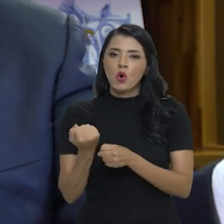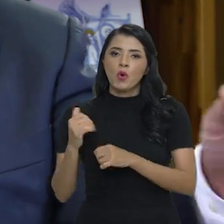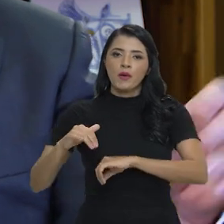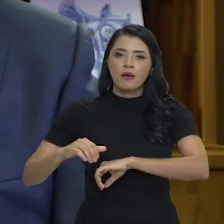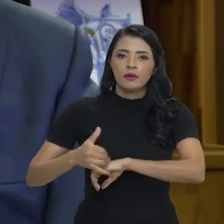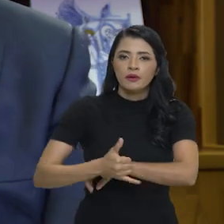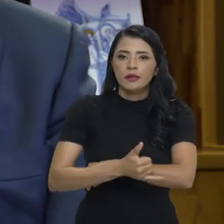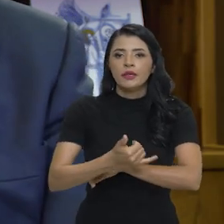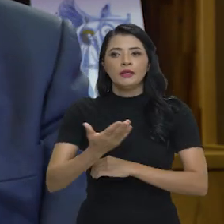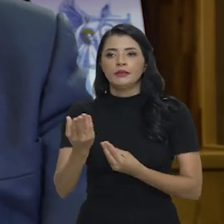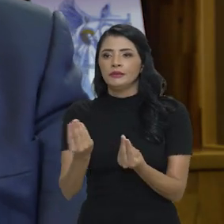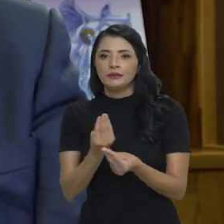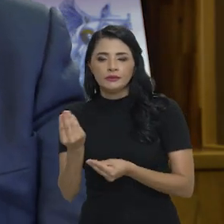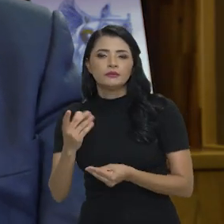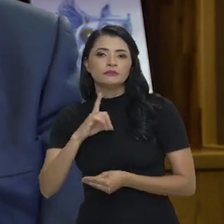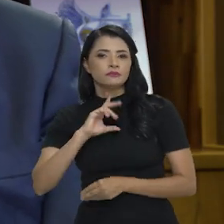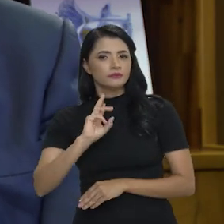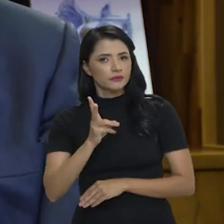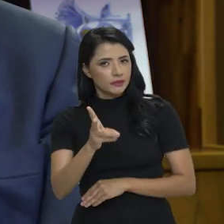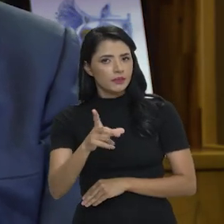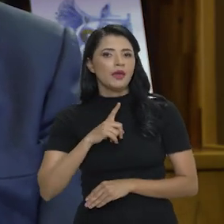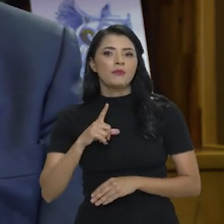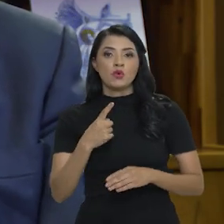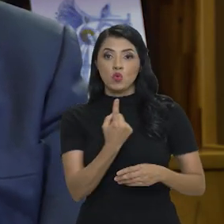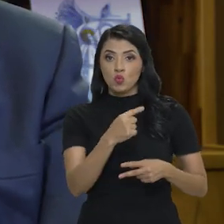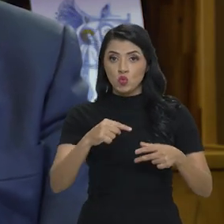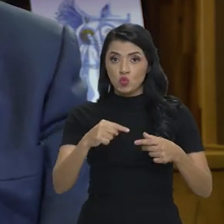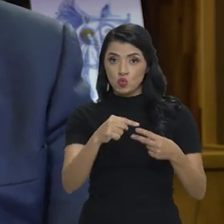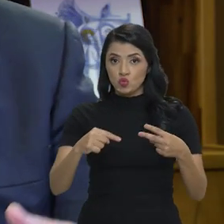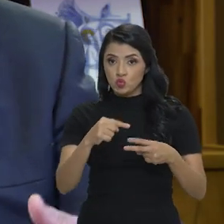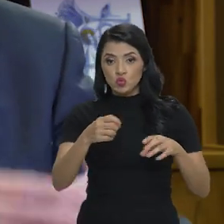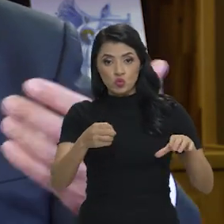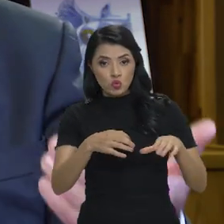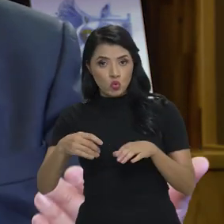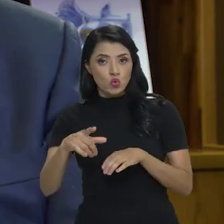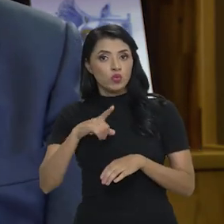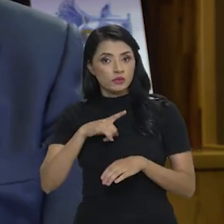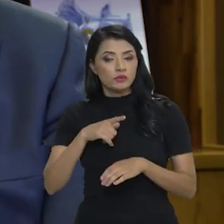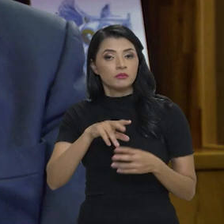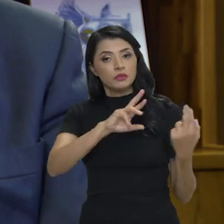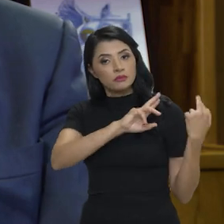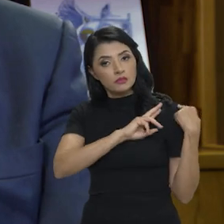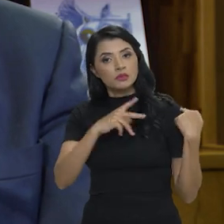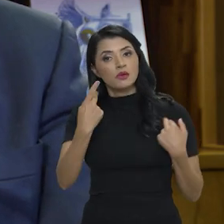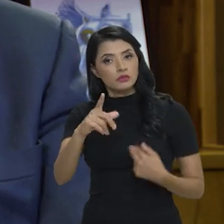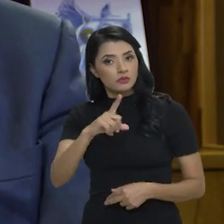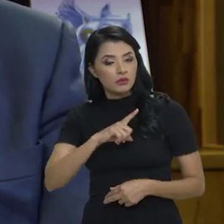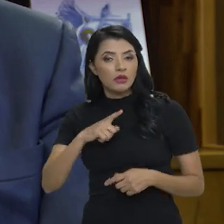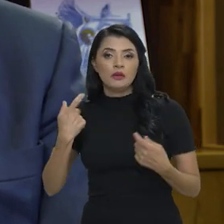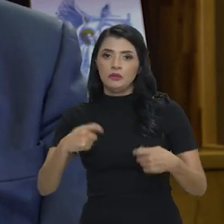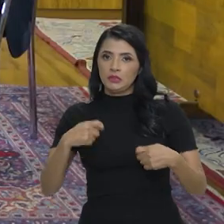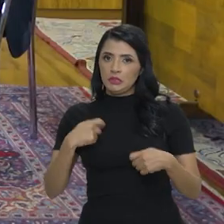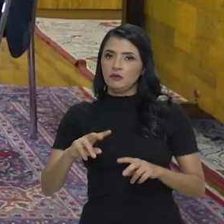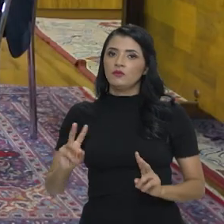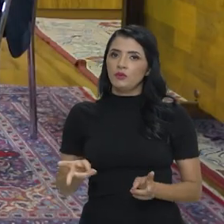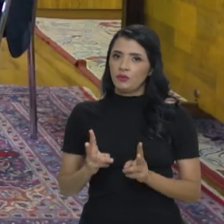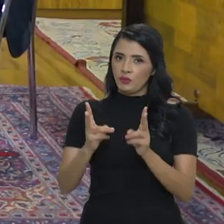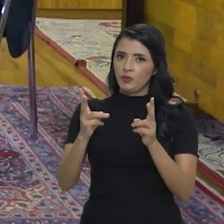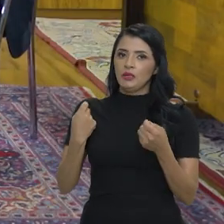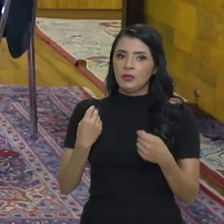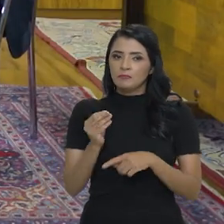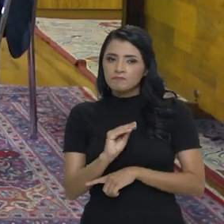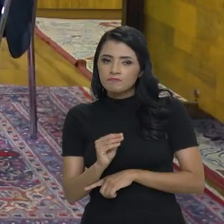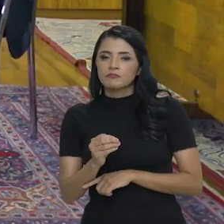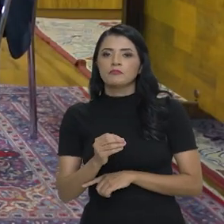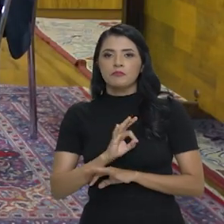a obra de saneamento e infraestrutura, sempre você vai ter esses dois fundos respondendo para essa tarefa, portanto, tem que ser bastante